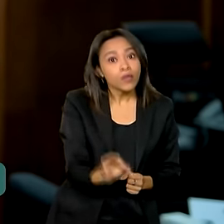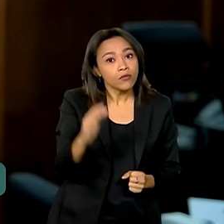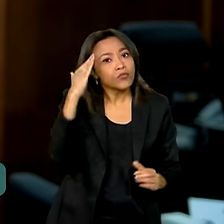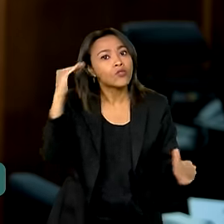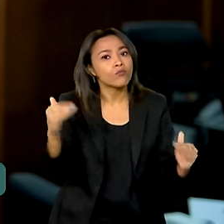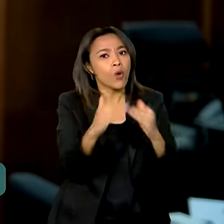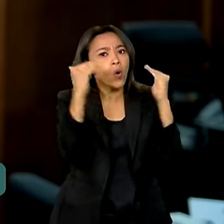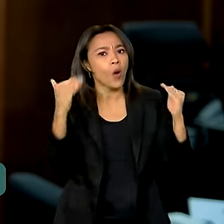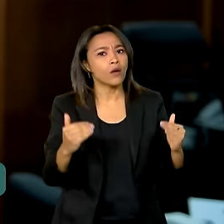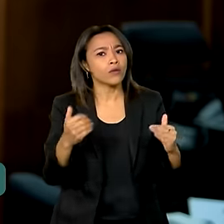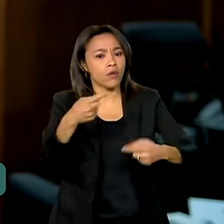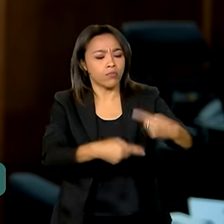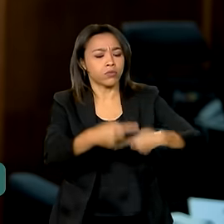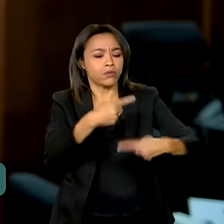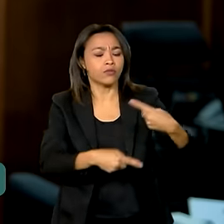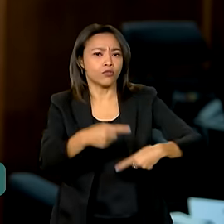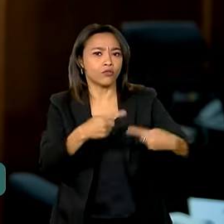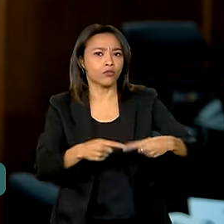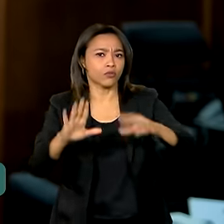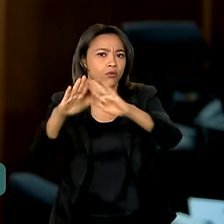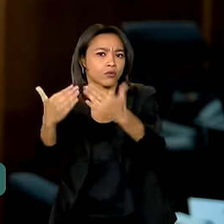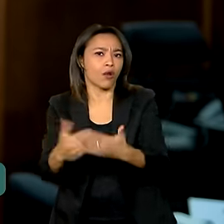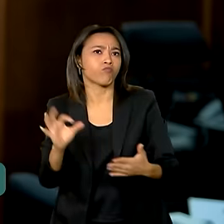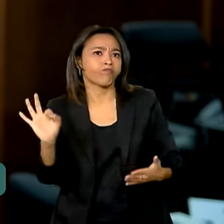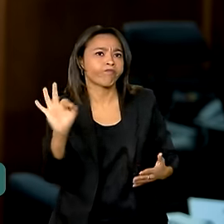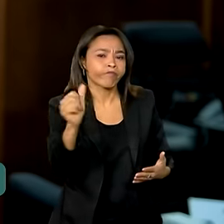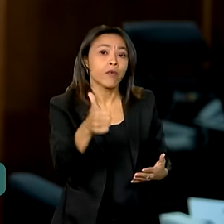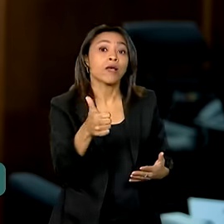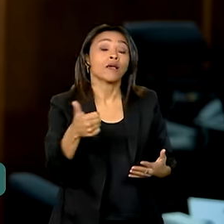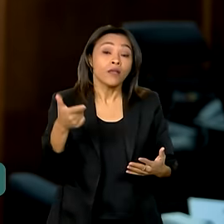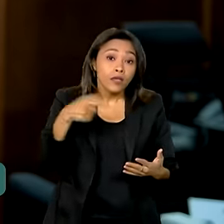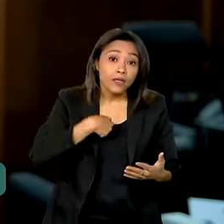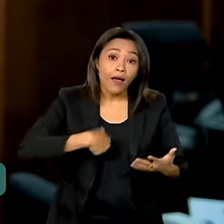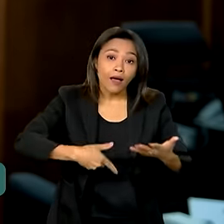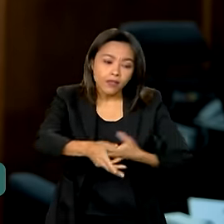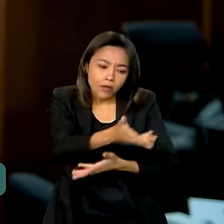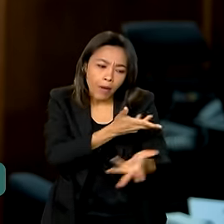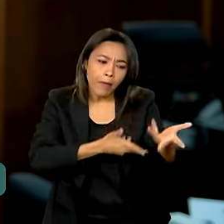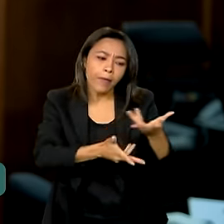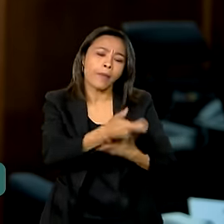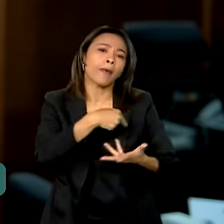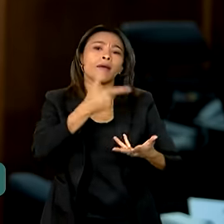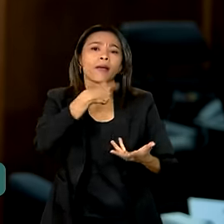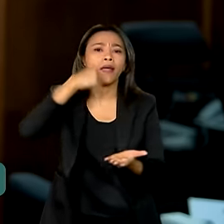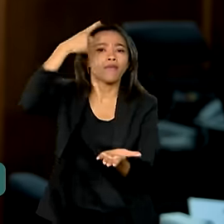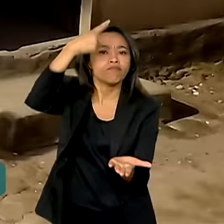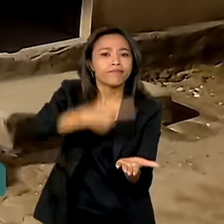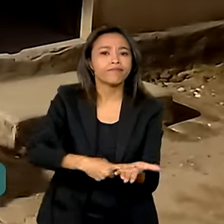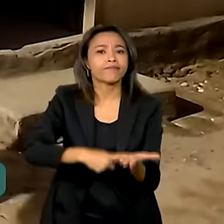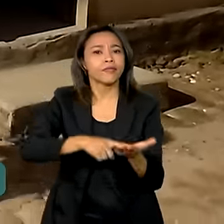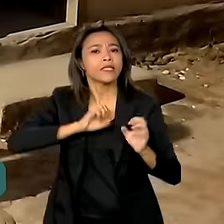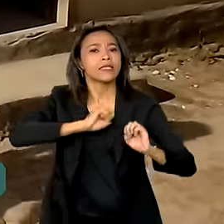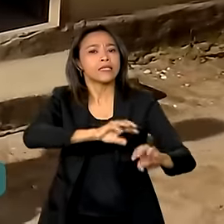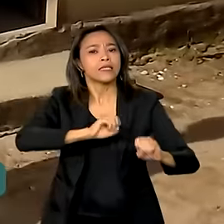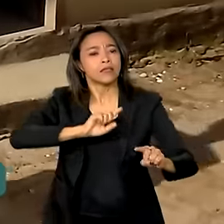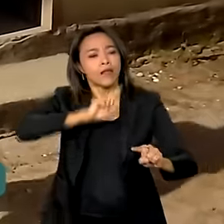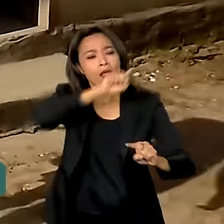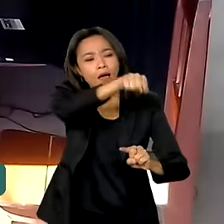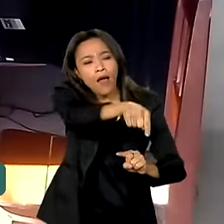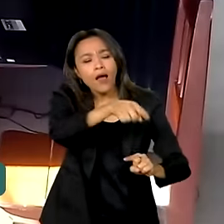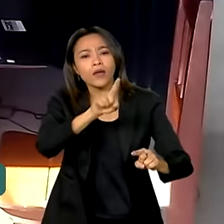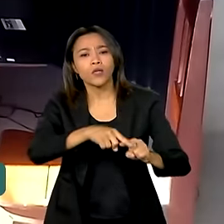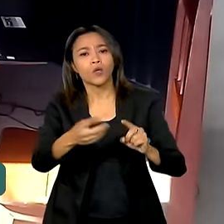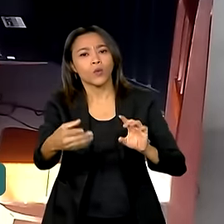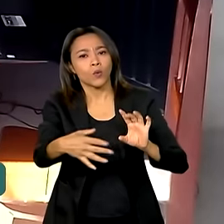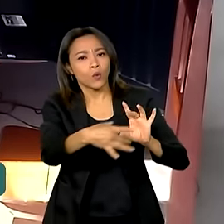política, que está sendo pactuada com todos aqueles que executam a política educacional lá na ponta, por meio do Programa